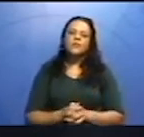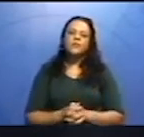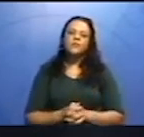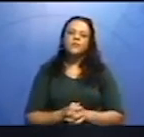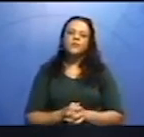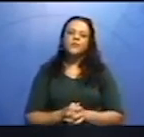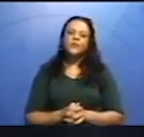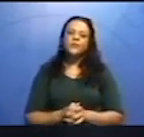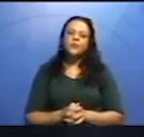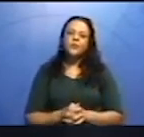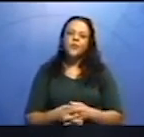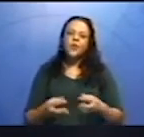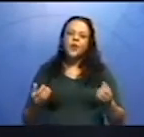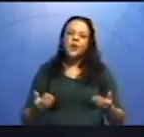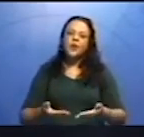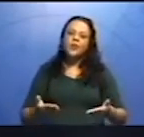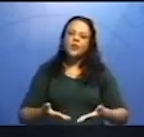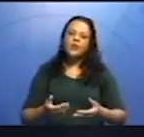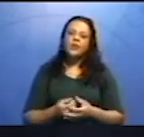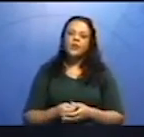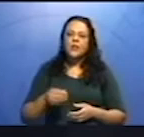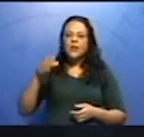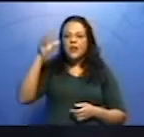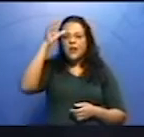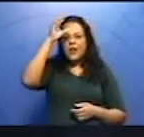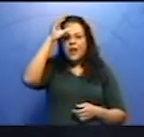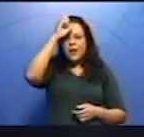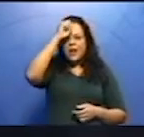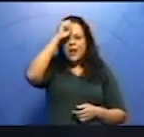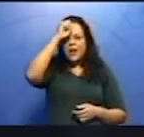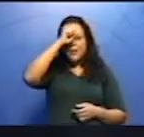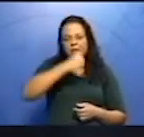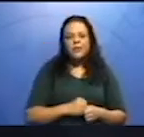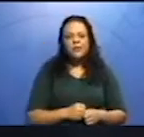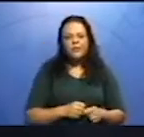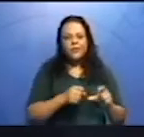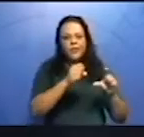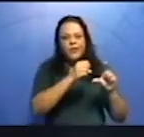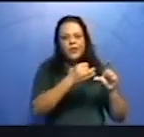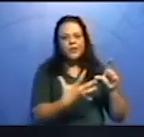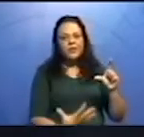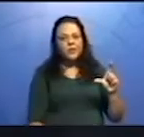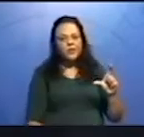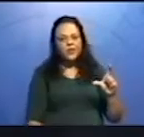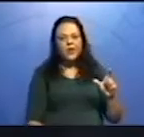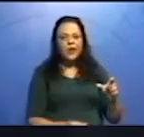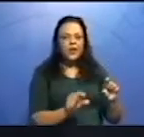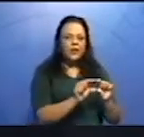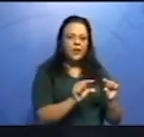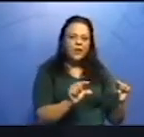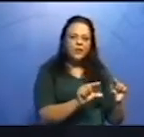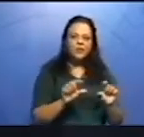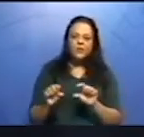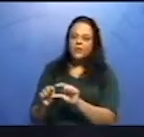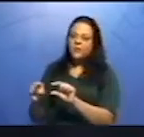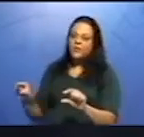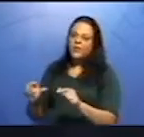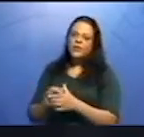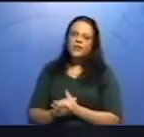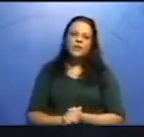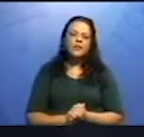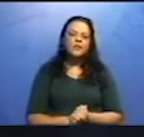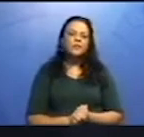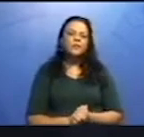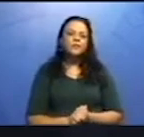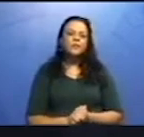citados. Então, agora nós vamos fazer as classificações dos períodos. Camilo pegou-lhe nas mãos e olhou para